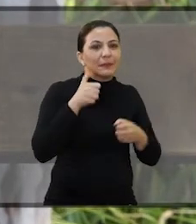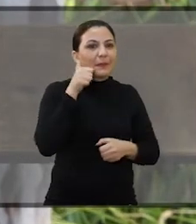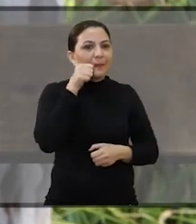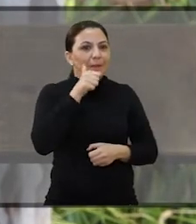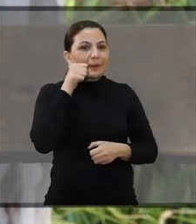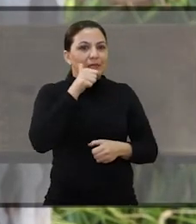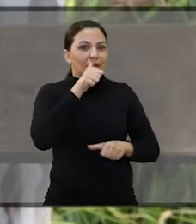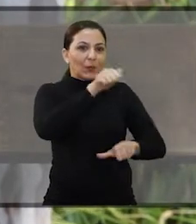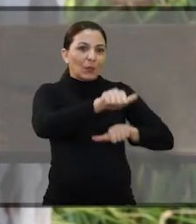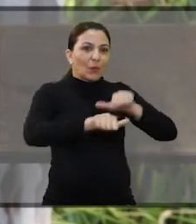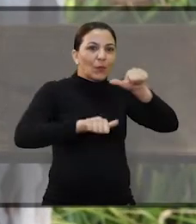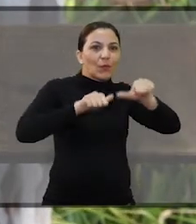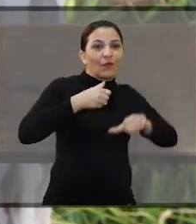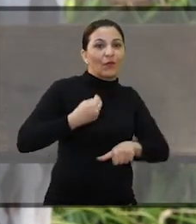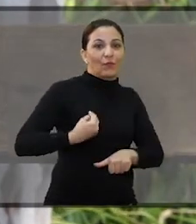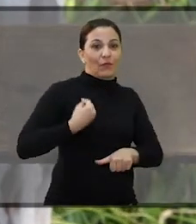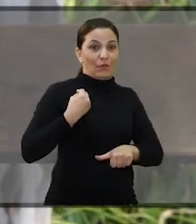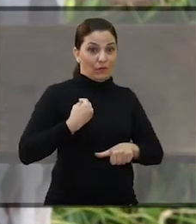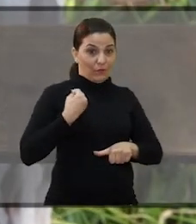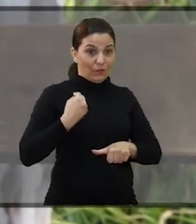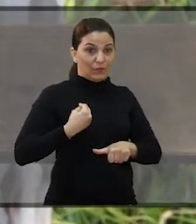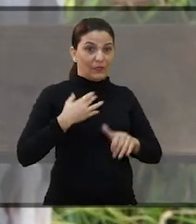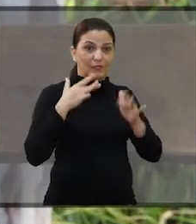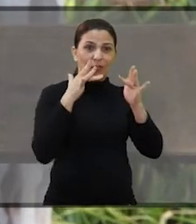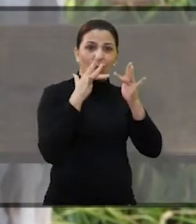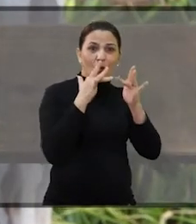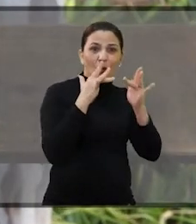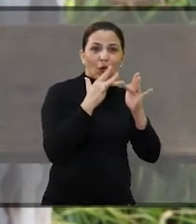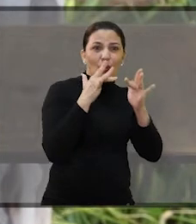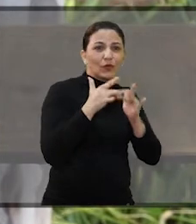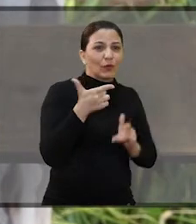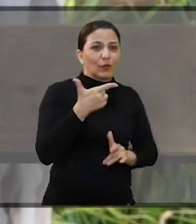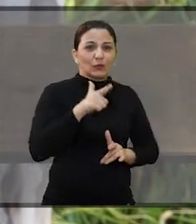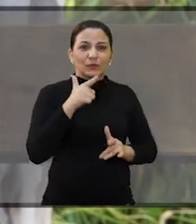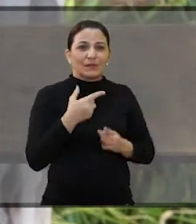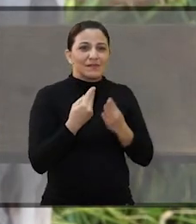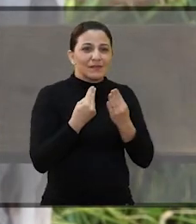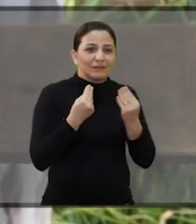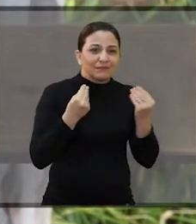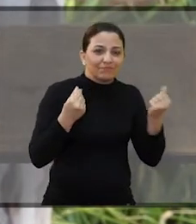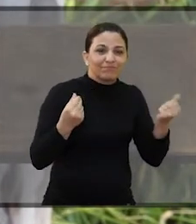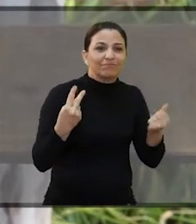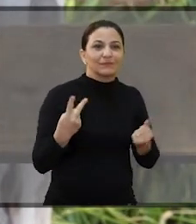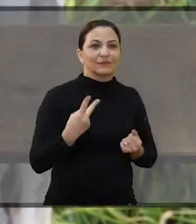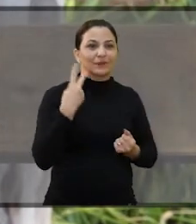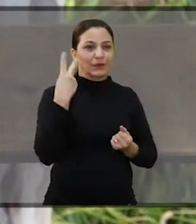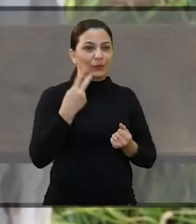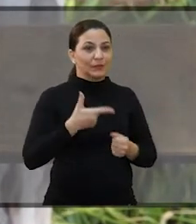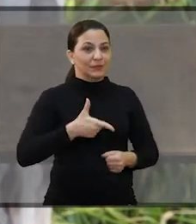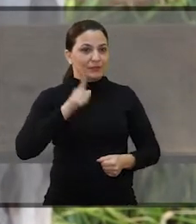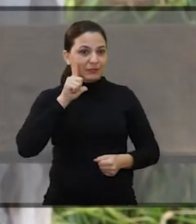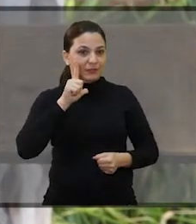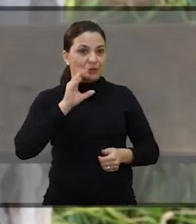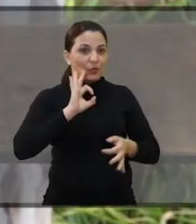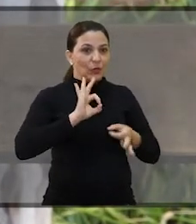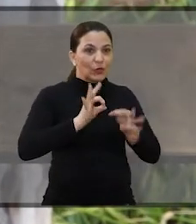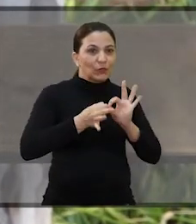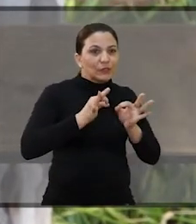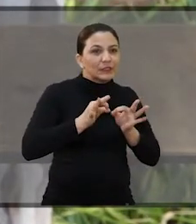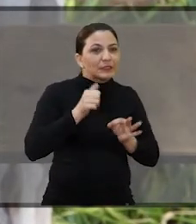visivelmente quando uma menina chega, né? Sem ter esse contato com os valores e que